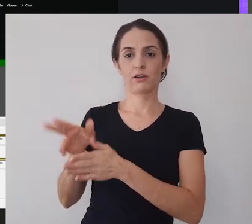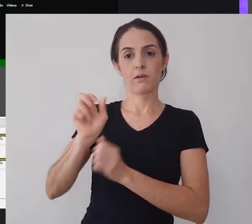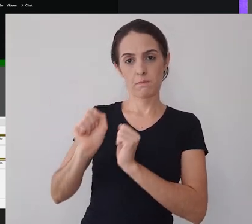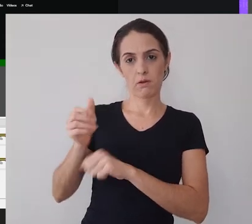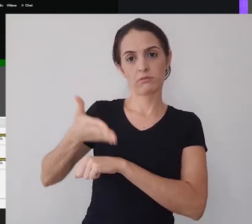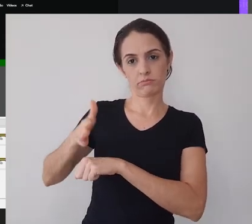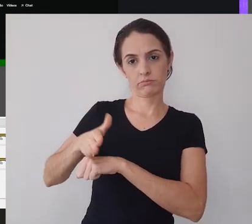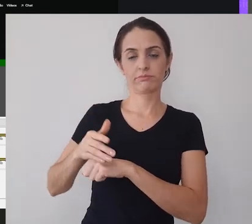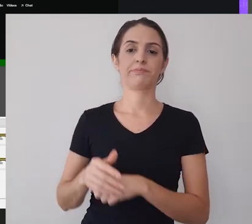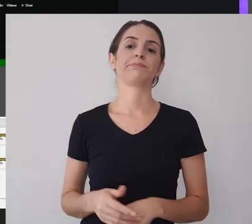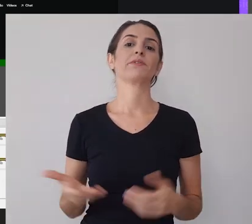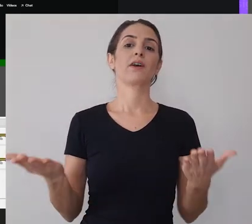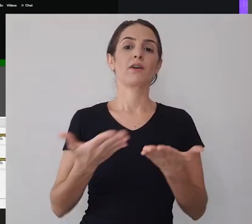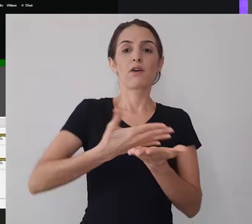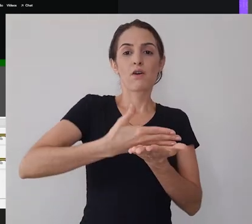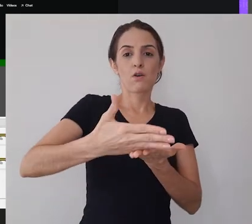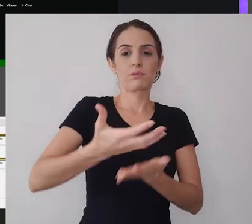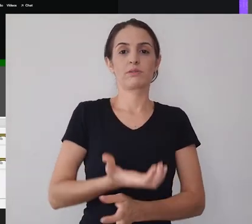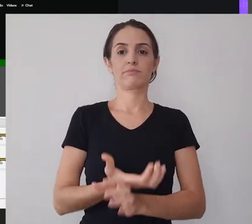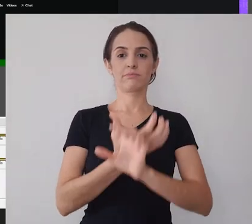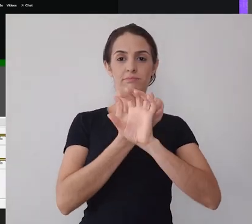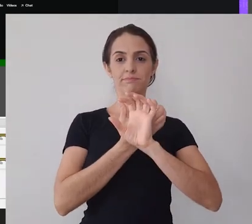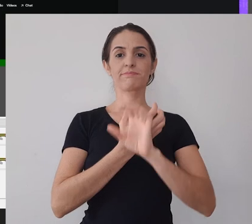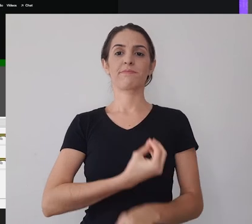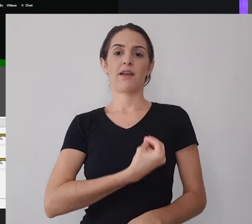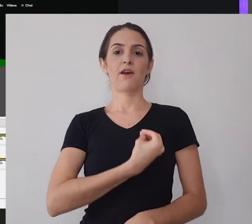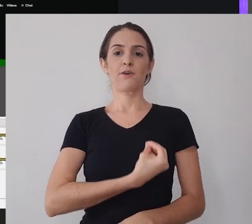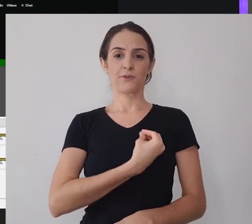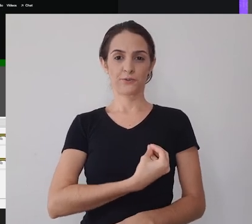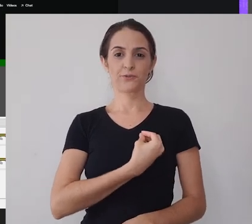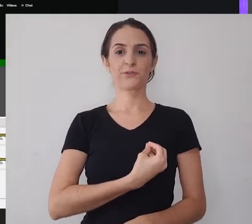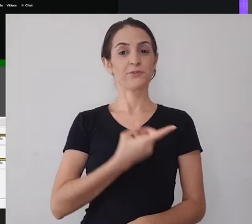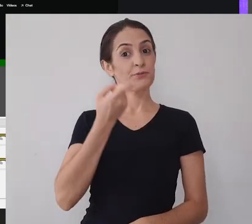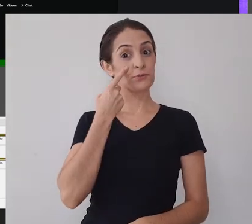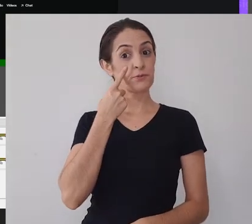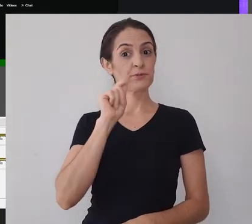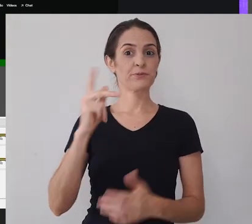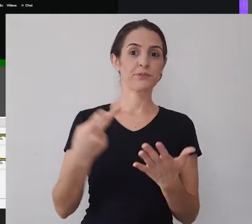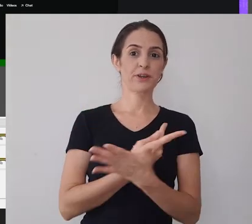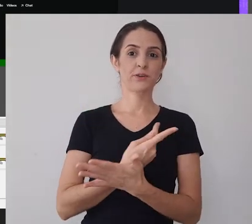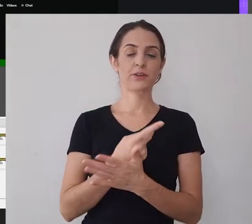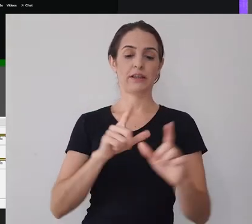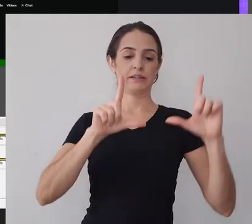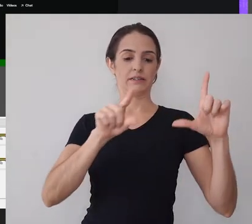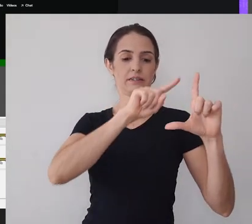Vamos, então, iniciar a transmissão e vamos ver o que acontece na nossa janela da Twitch.